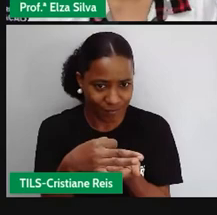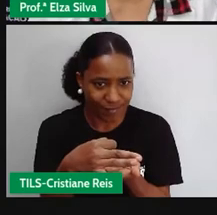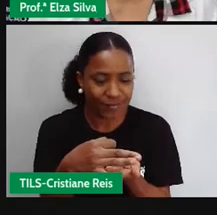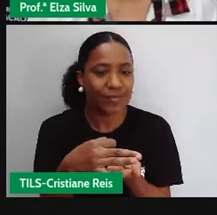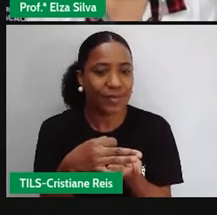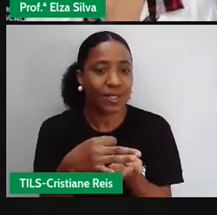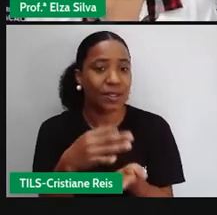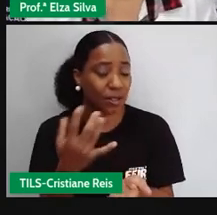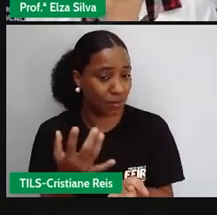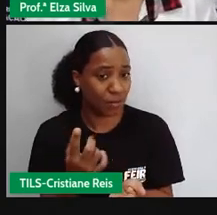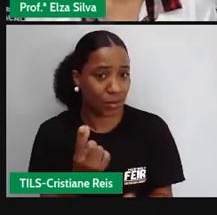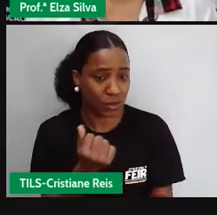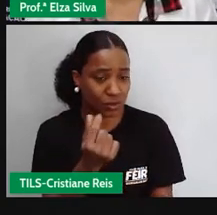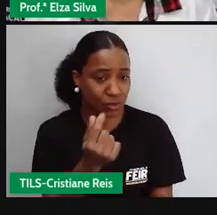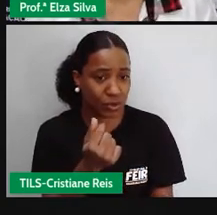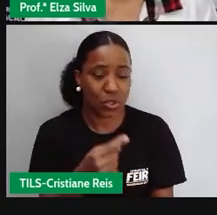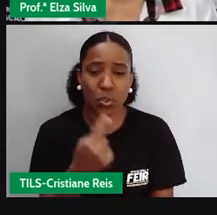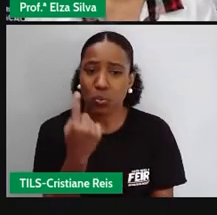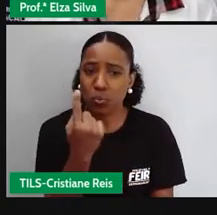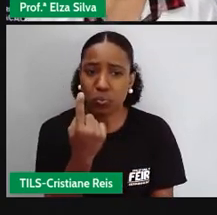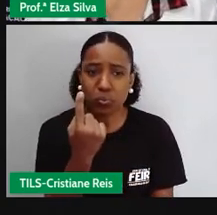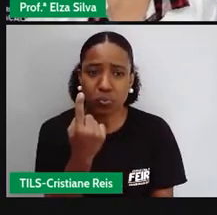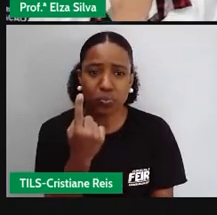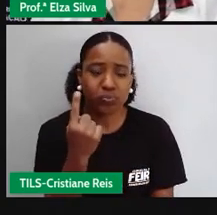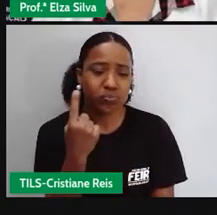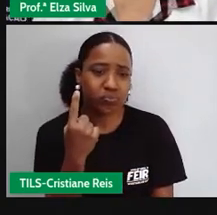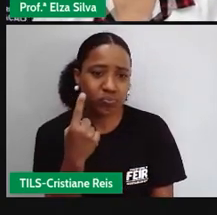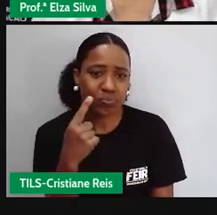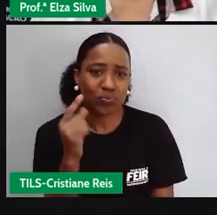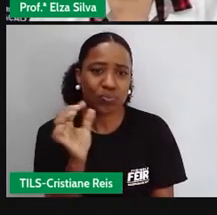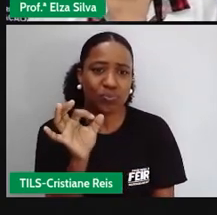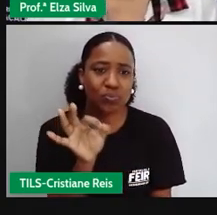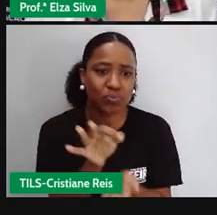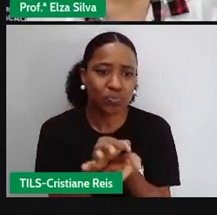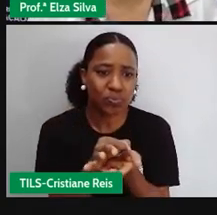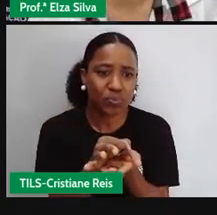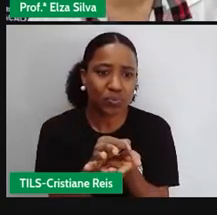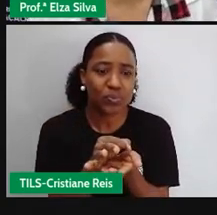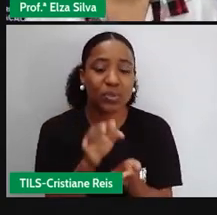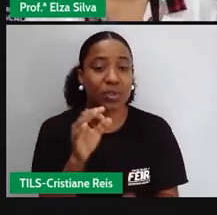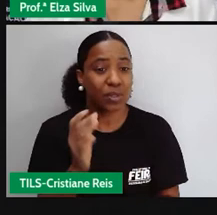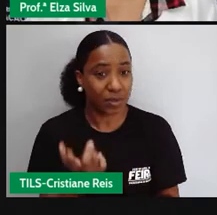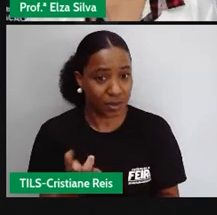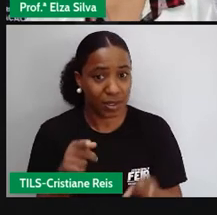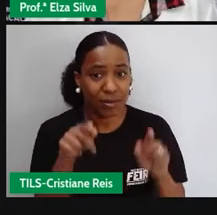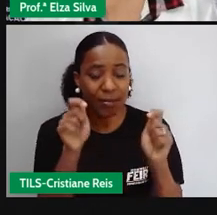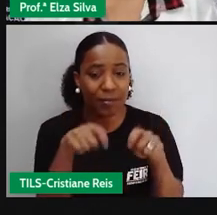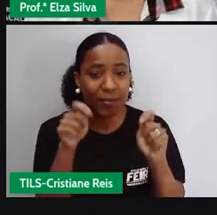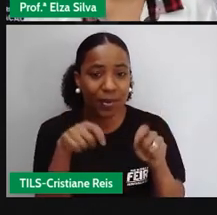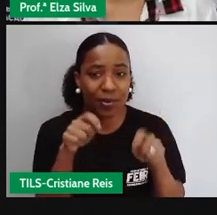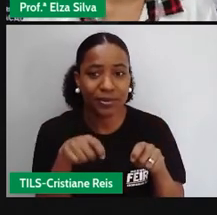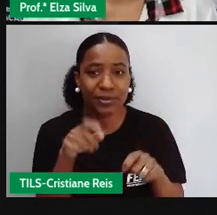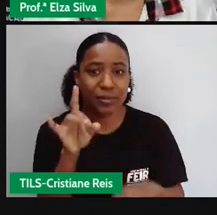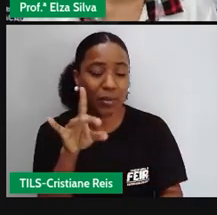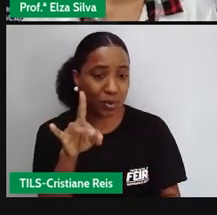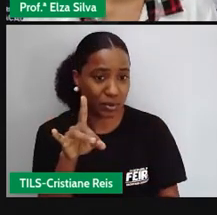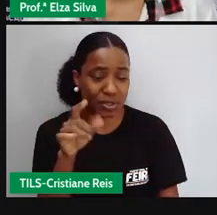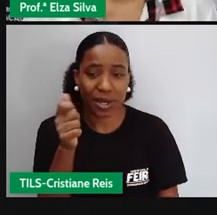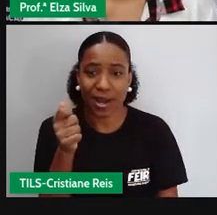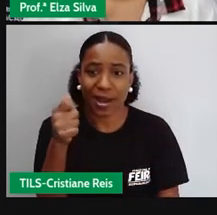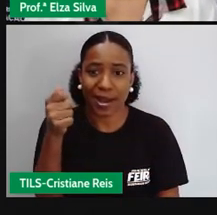1 cent, 1 centavo. E essa moeda de 1 centavo também pode ser denominada de apene.